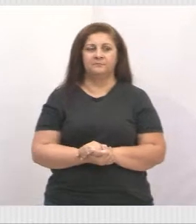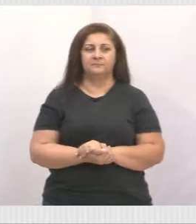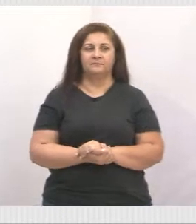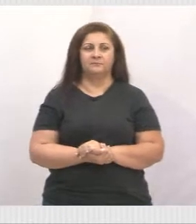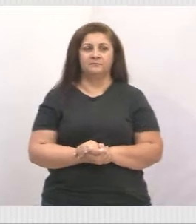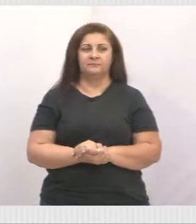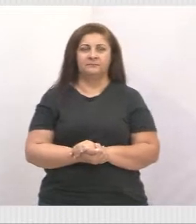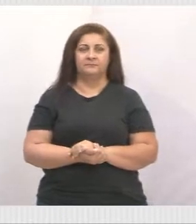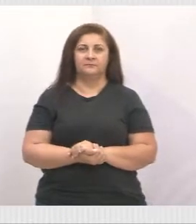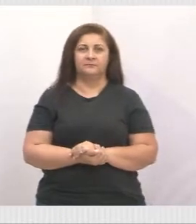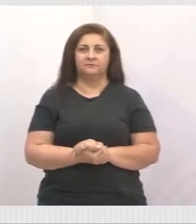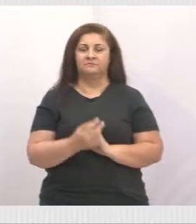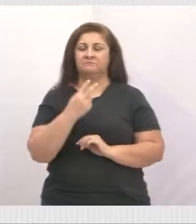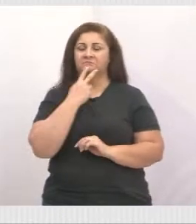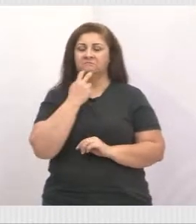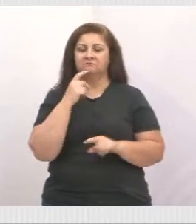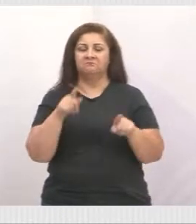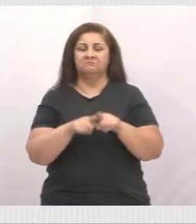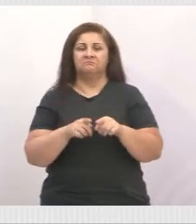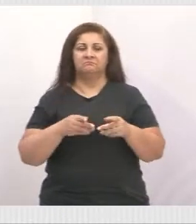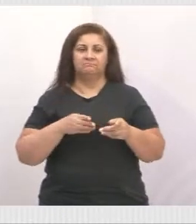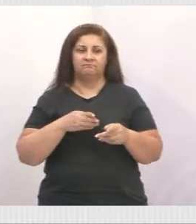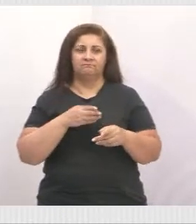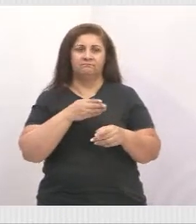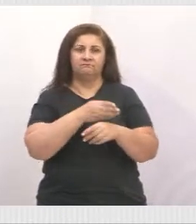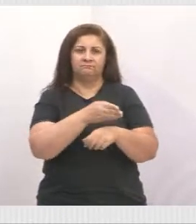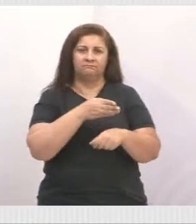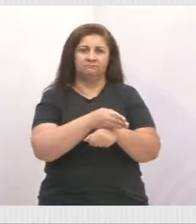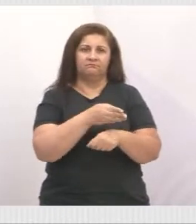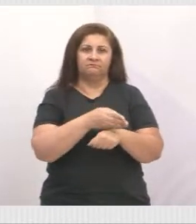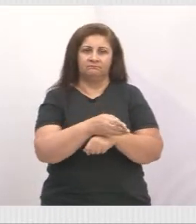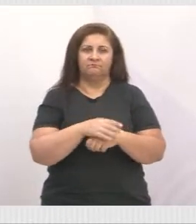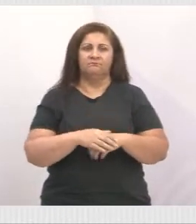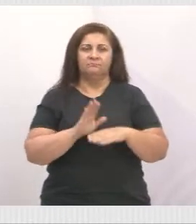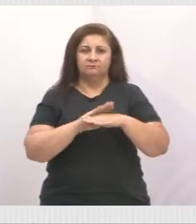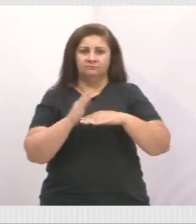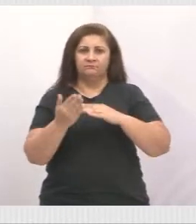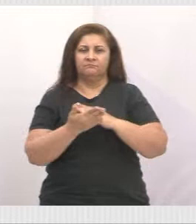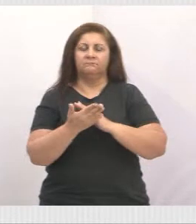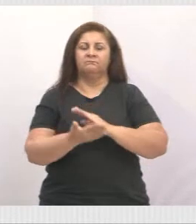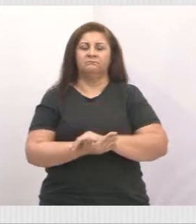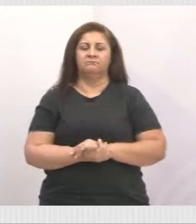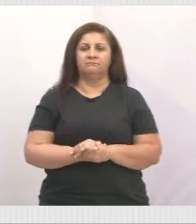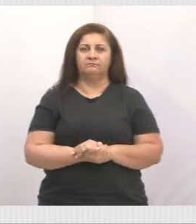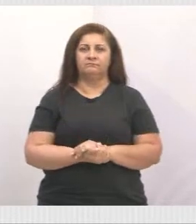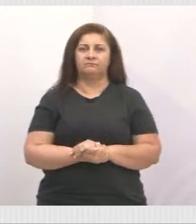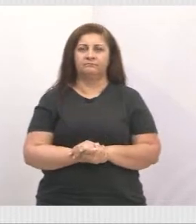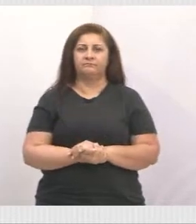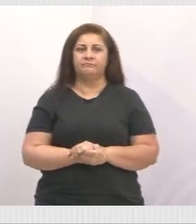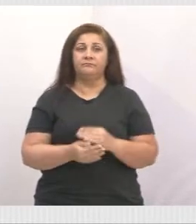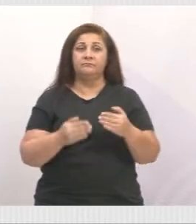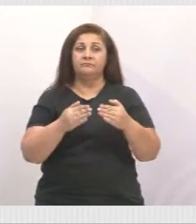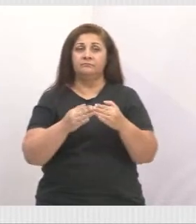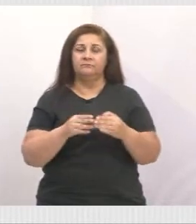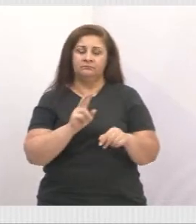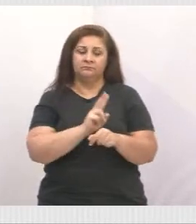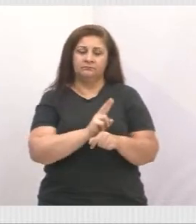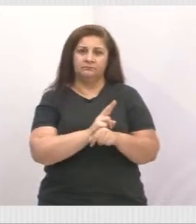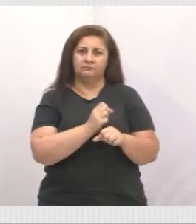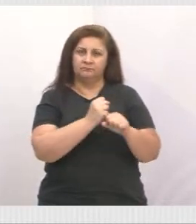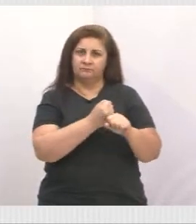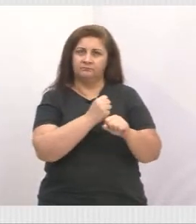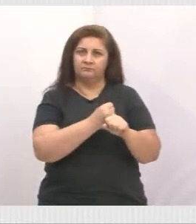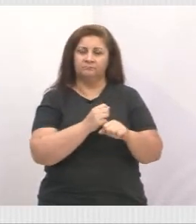O Almeida anda bastante por lá também, né, Almeida? Lá no Bom Jesus. Então, nós estamos pedindo manutenção nessa